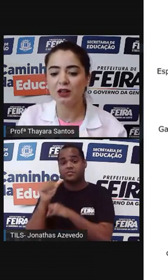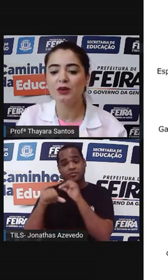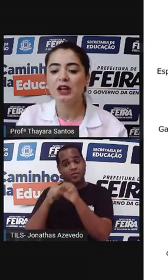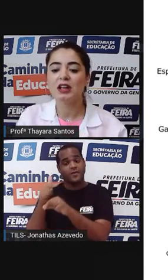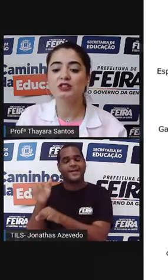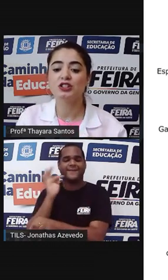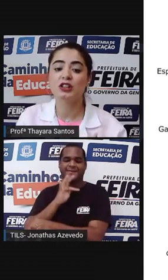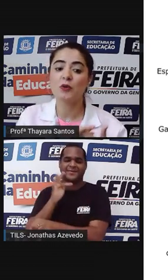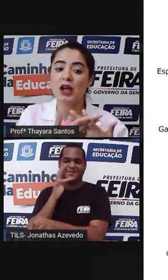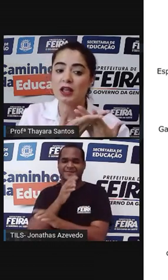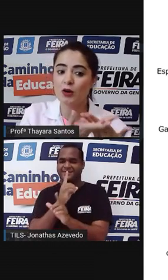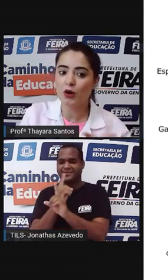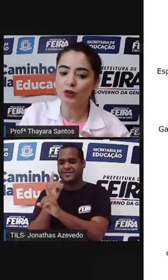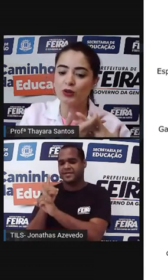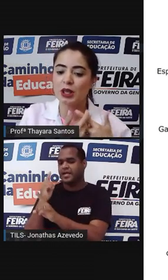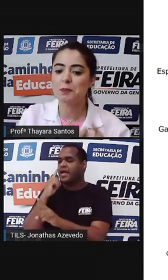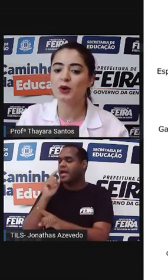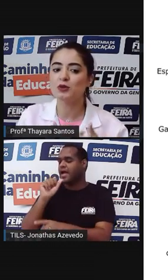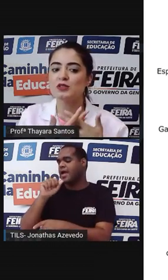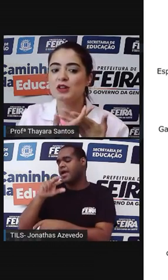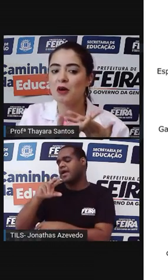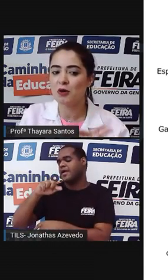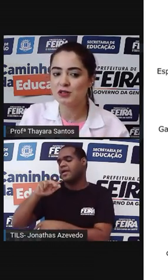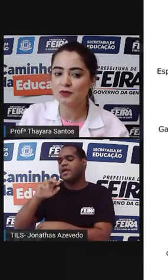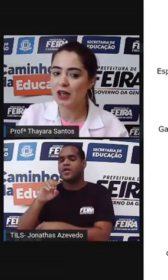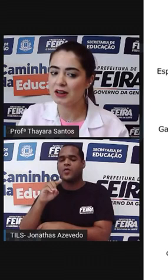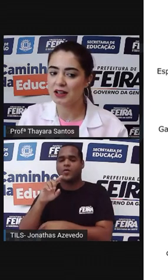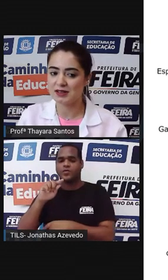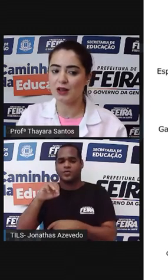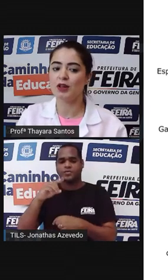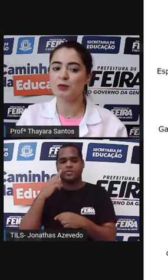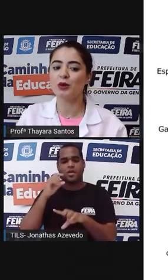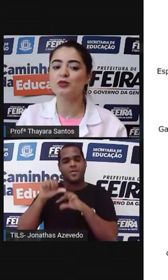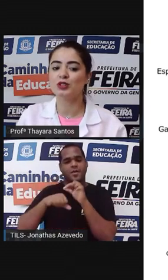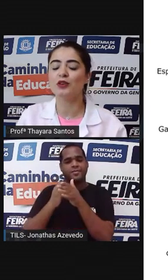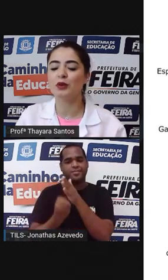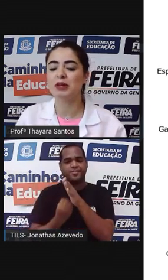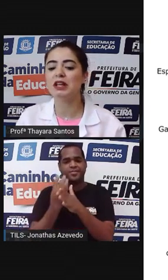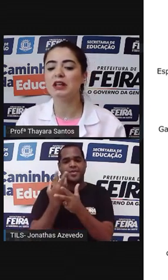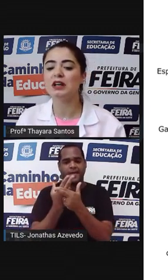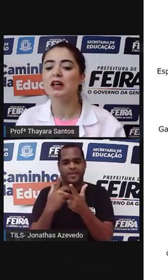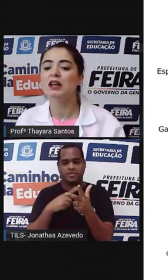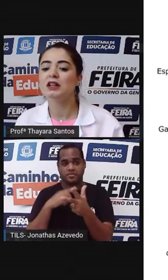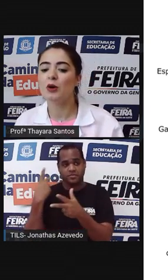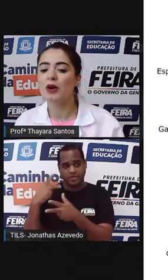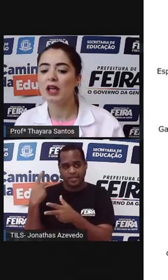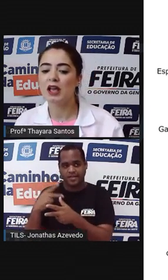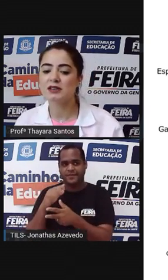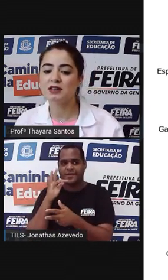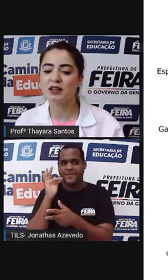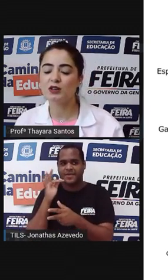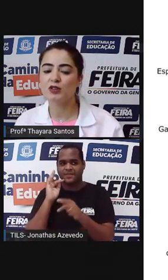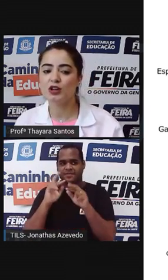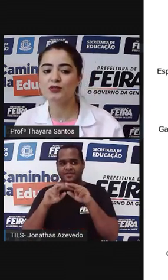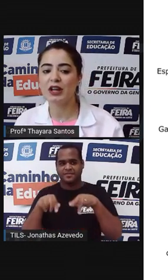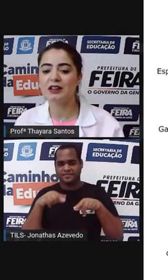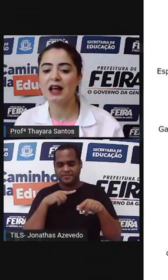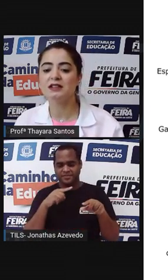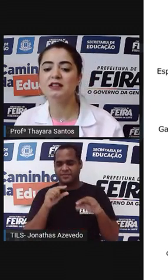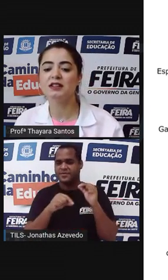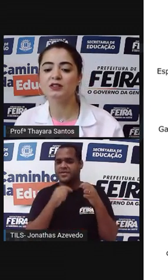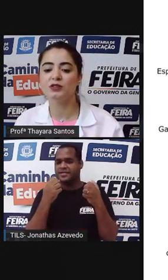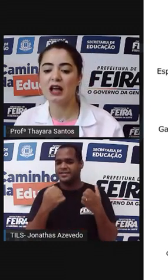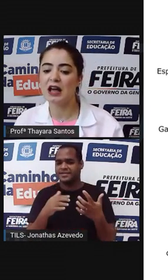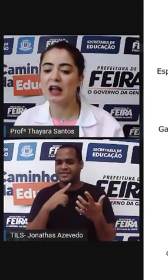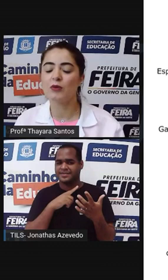feminino, que a gente tem o arquegônio que produziu a osfera, que é a célula reprodutiva feminina. Então, esse anterozoide vai